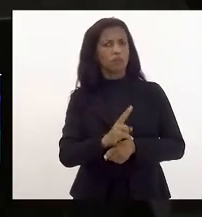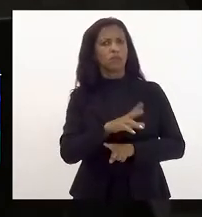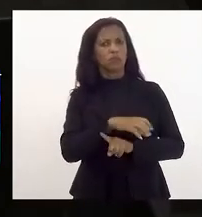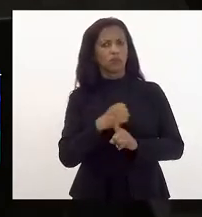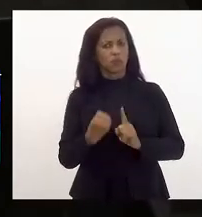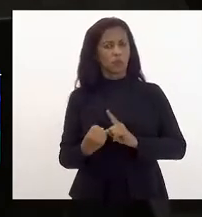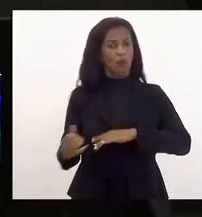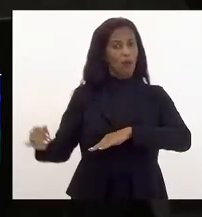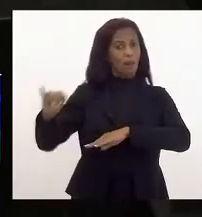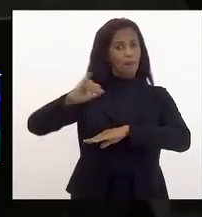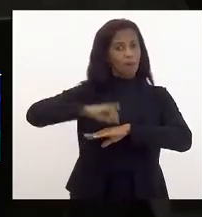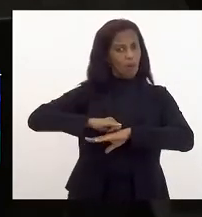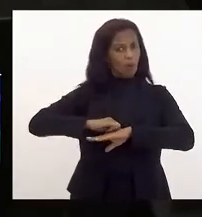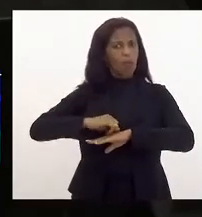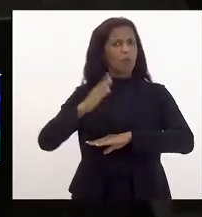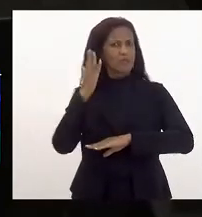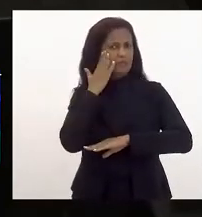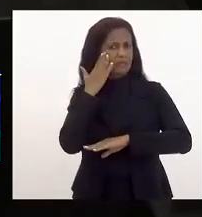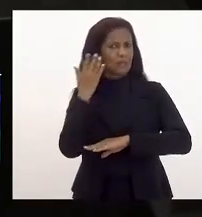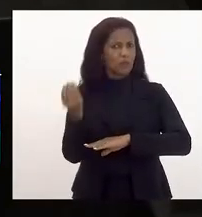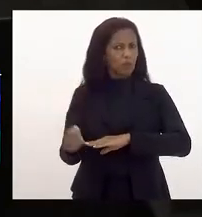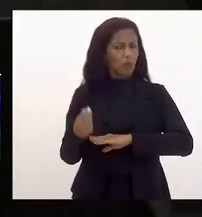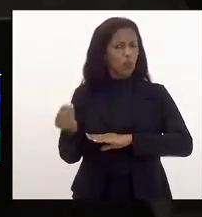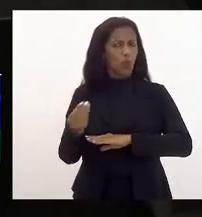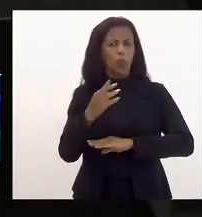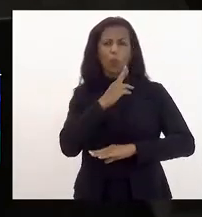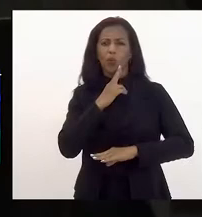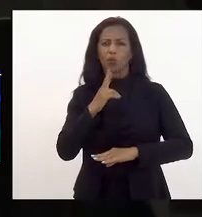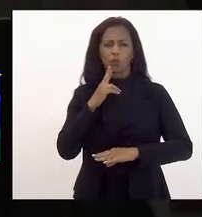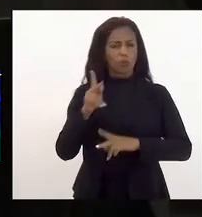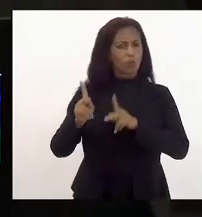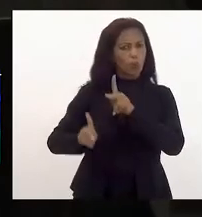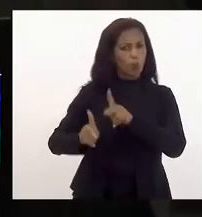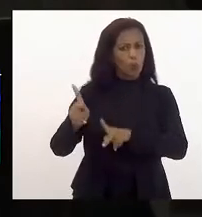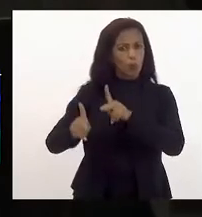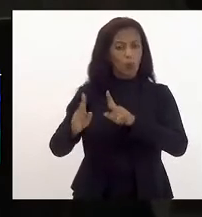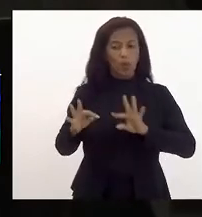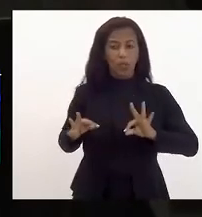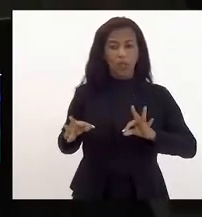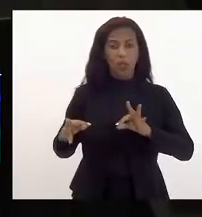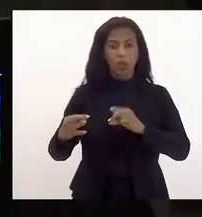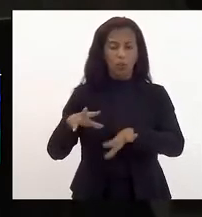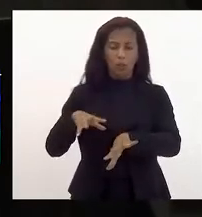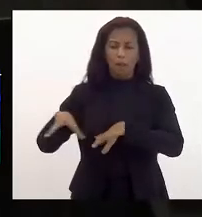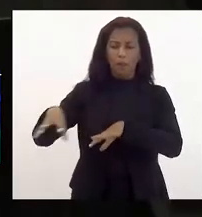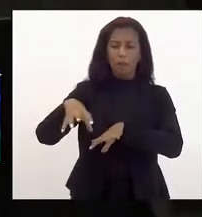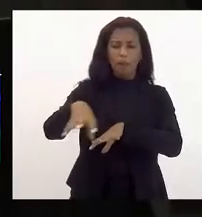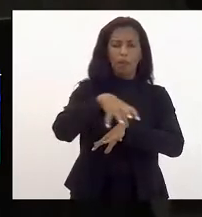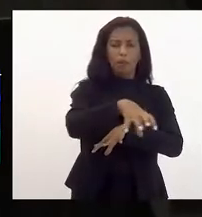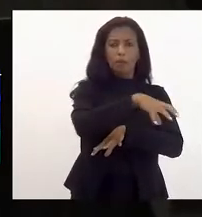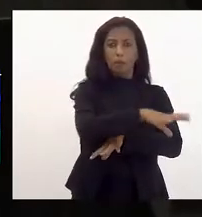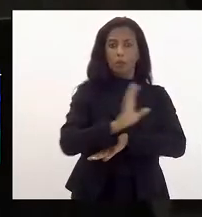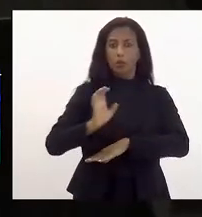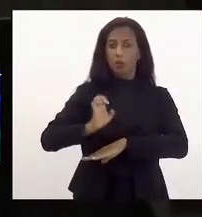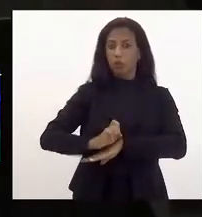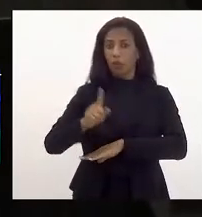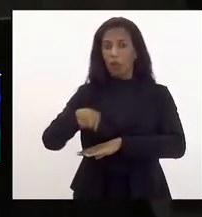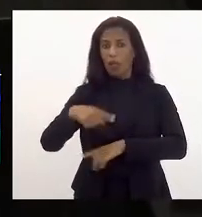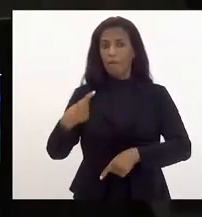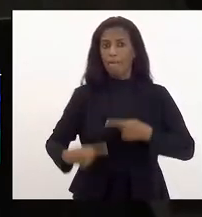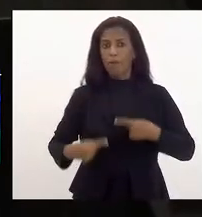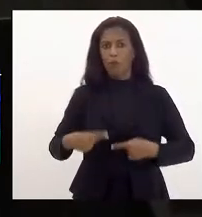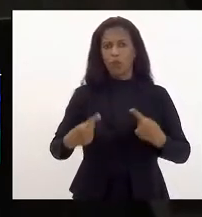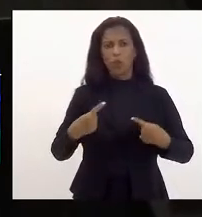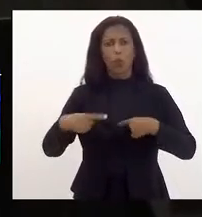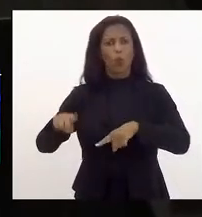da abertura extensiva dos restaurantes populares em todas as regiões do estado isto é política de combate